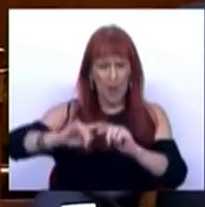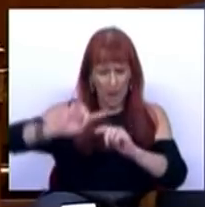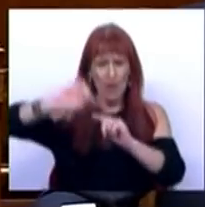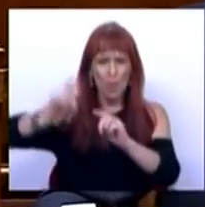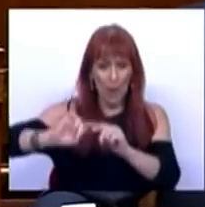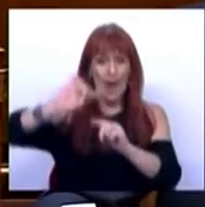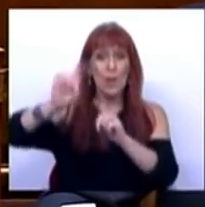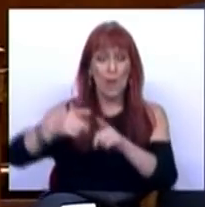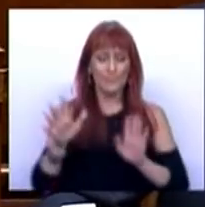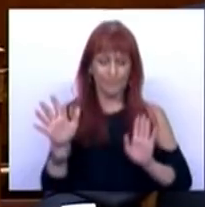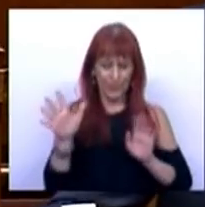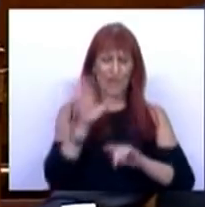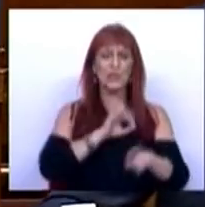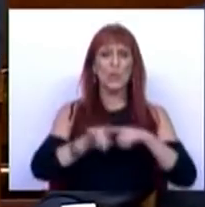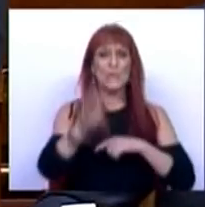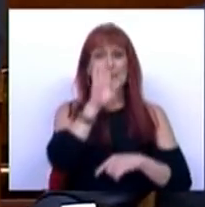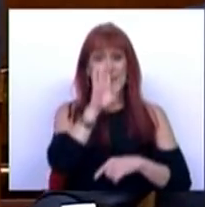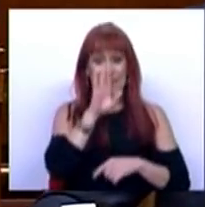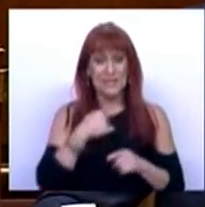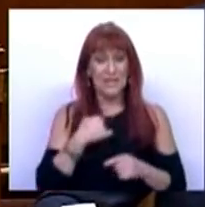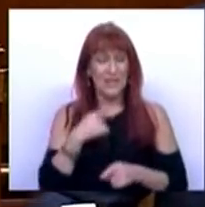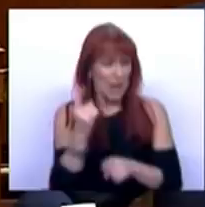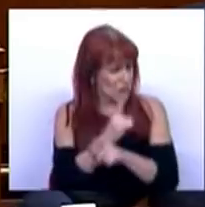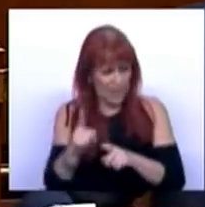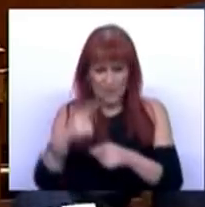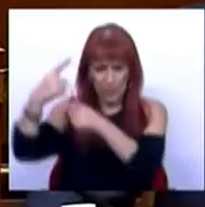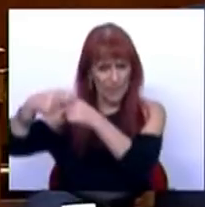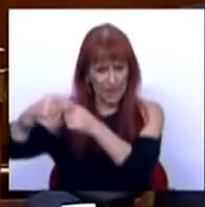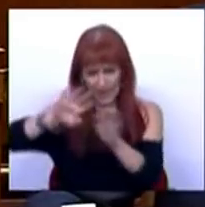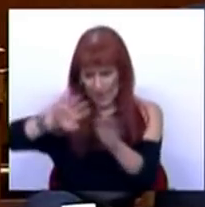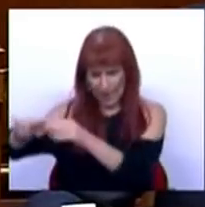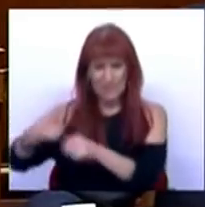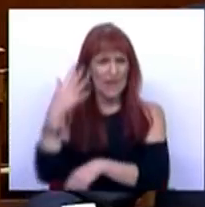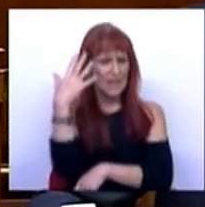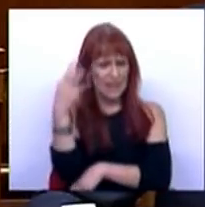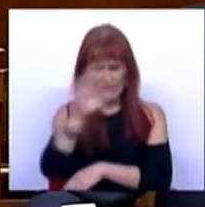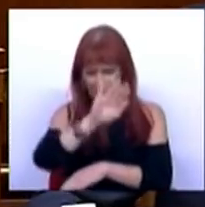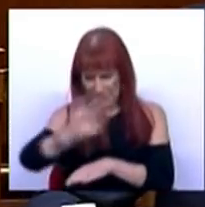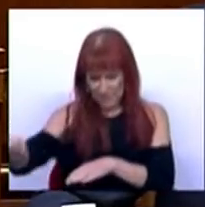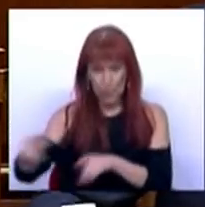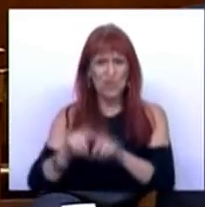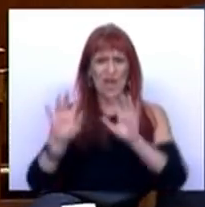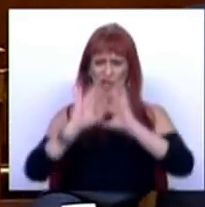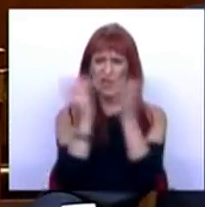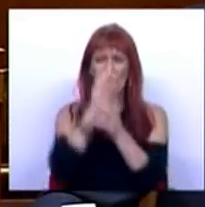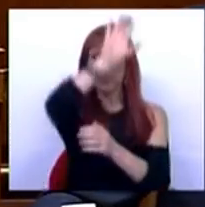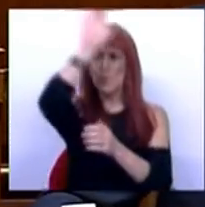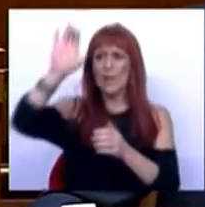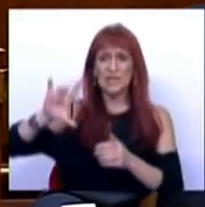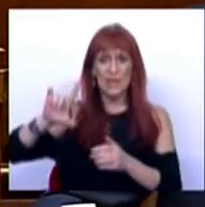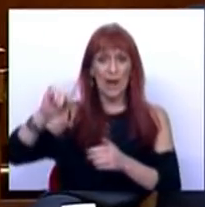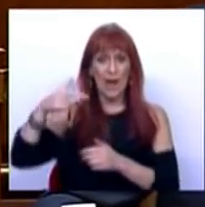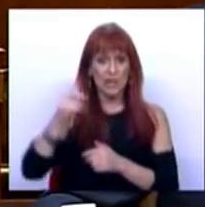E, Sr. Deputado, com exceção da Grécia, da França e da generalidade dos países de leste,